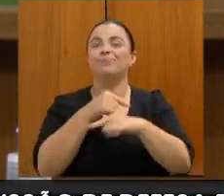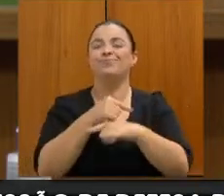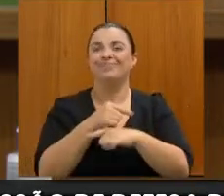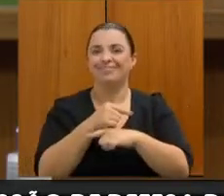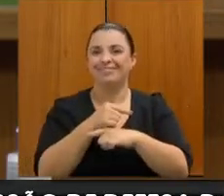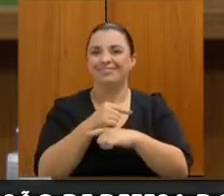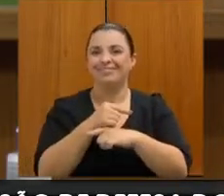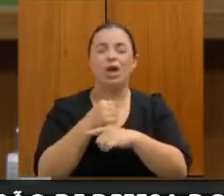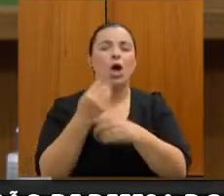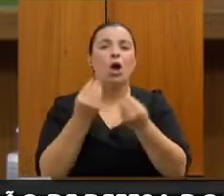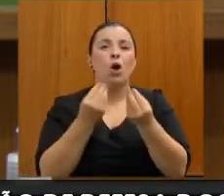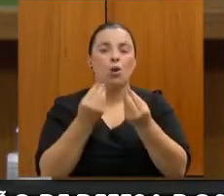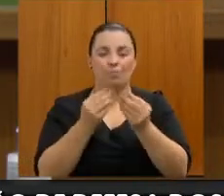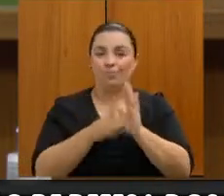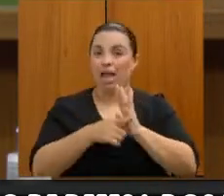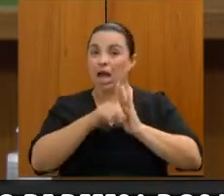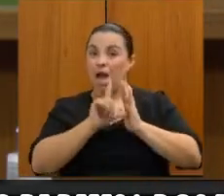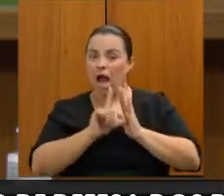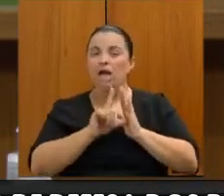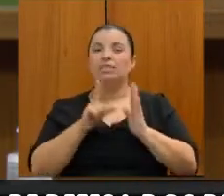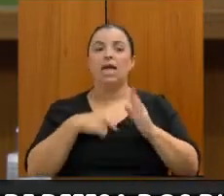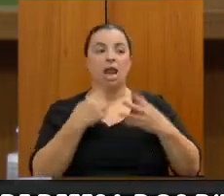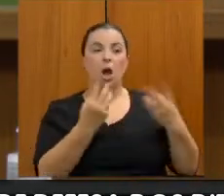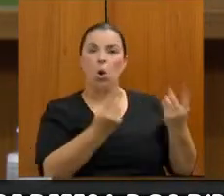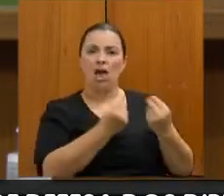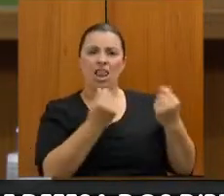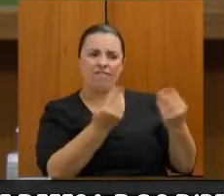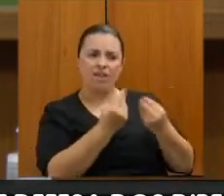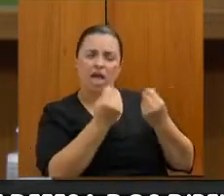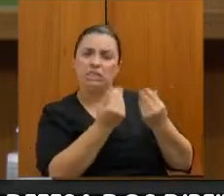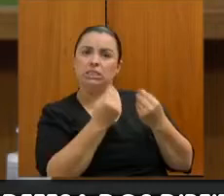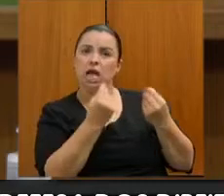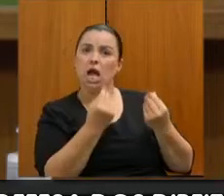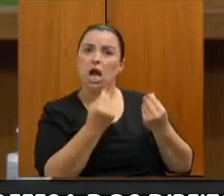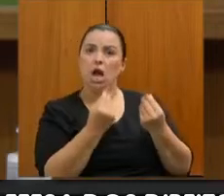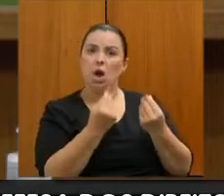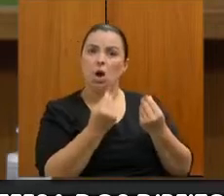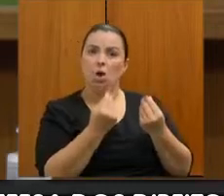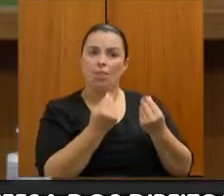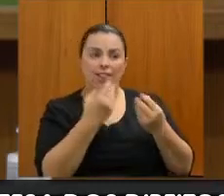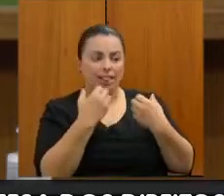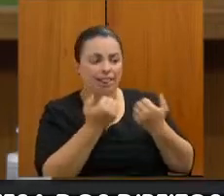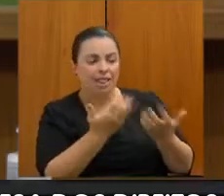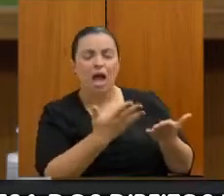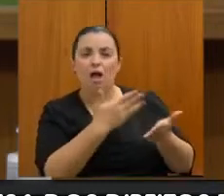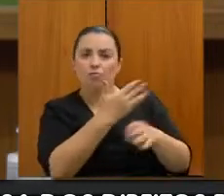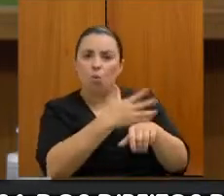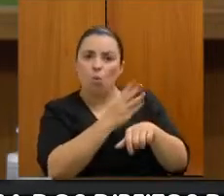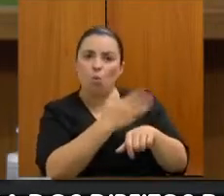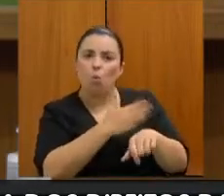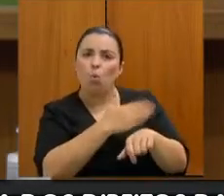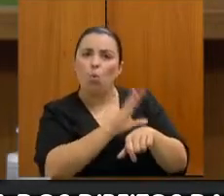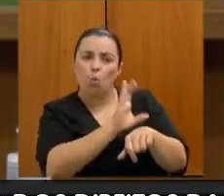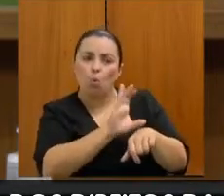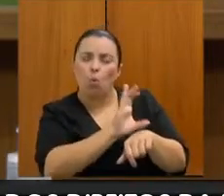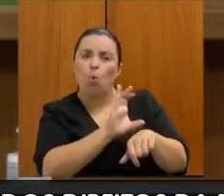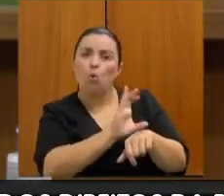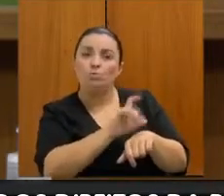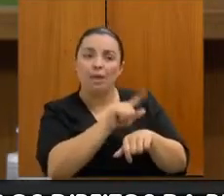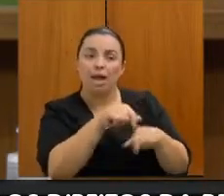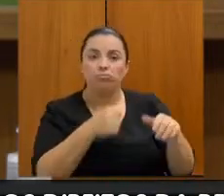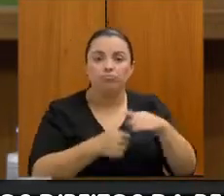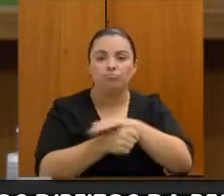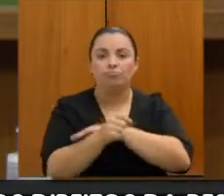fazia a qualificação dessas pessoas para inseri-las no mercado de trabalho ou no mundo do trabalho.